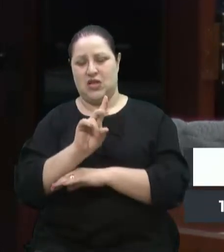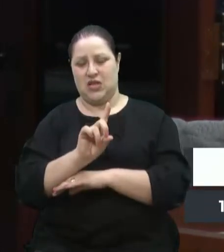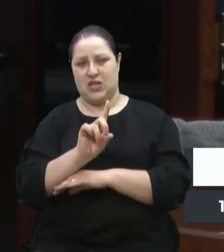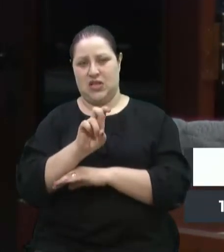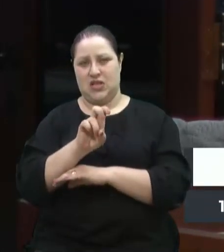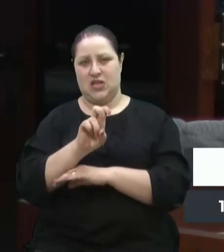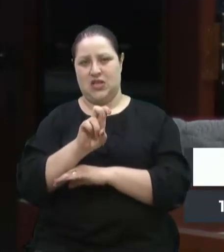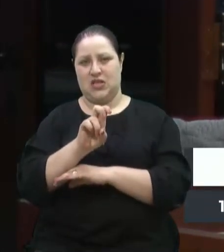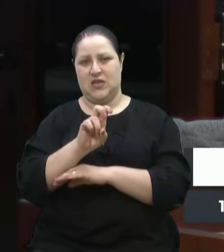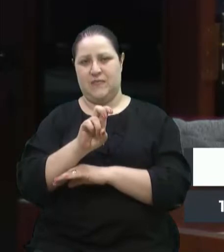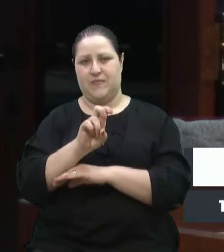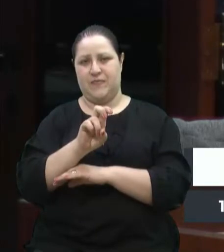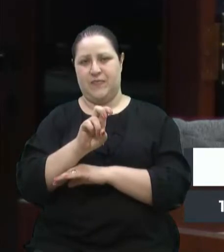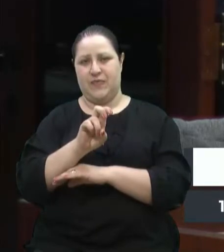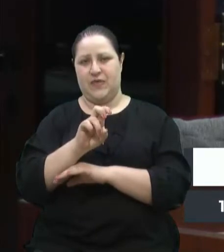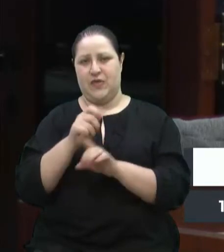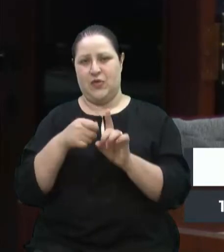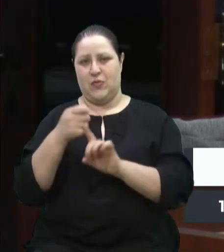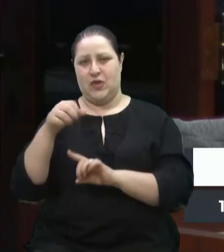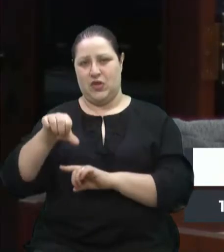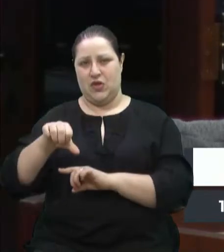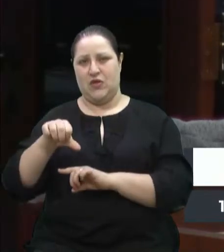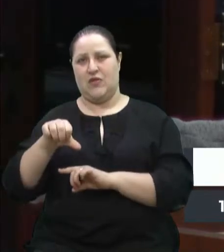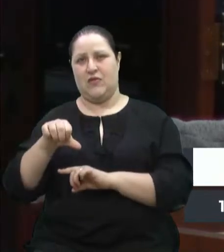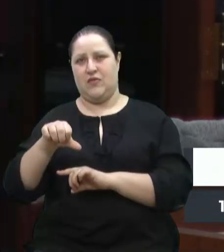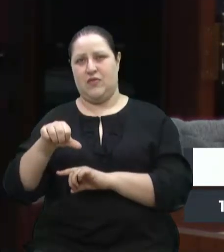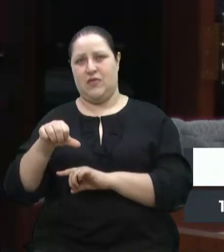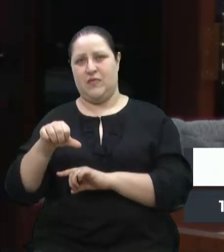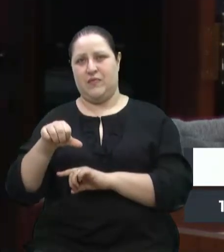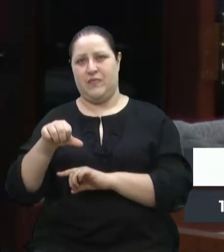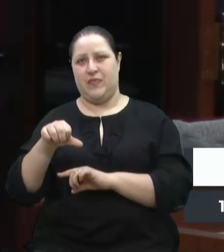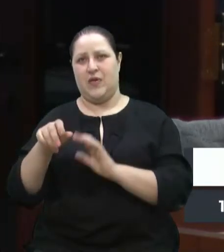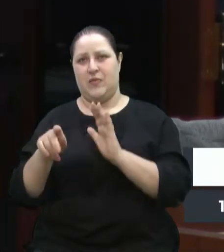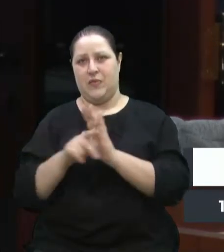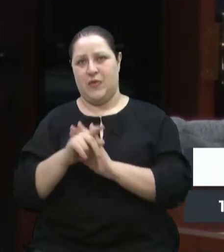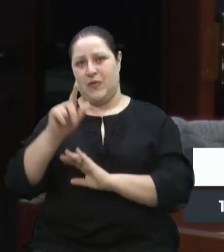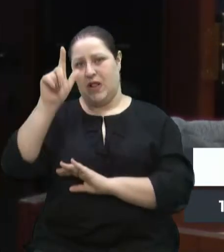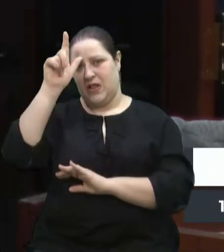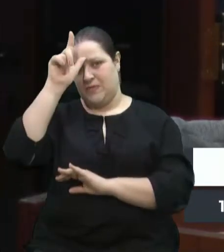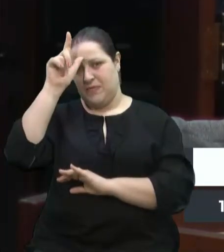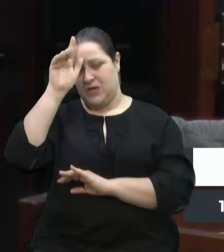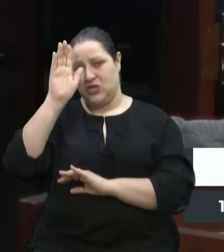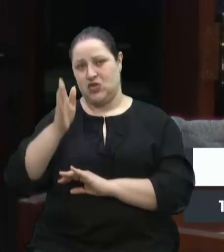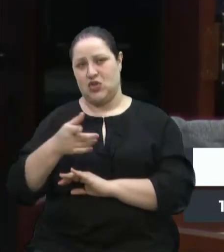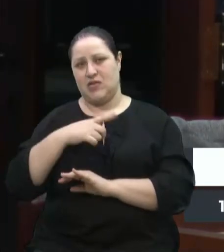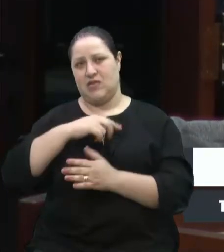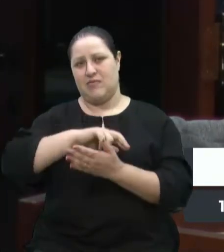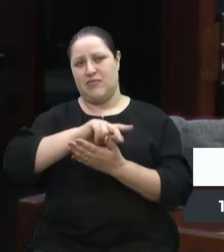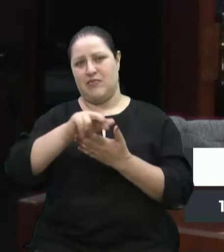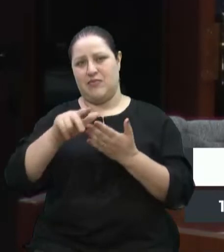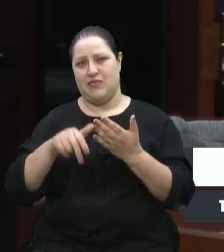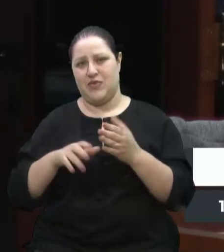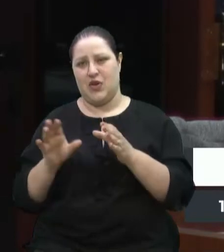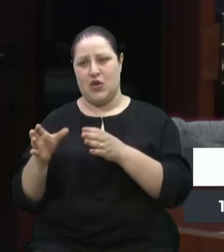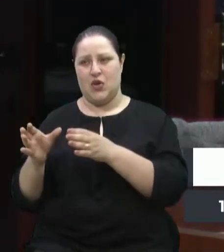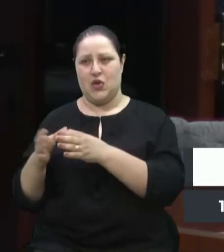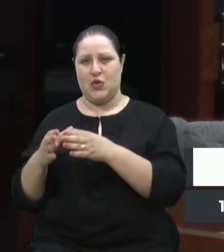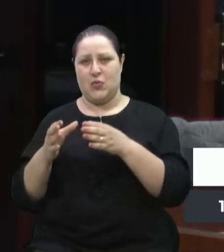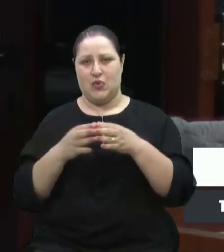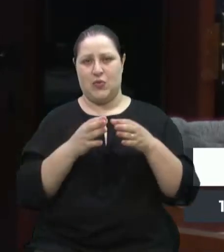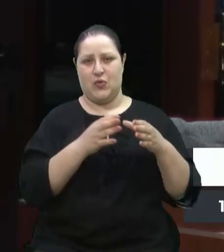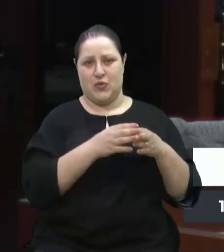2006, que institui o Dia da Etnia Alemã. Então, já temos diversas outras etnias sendo contempladas